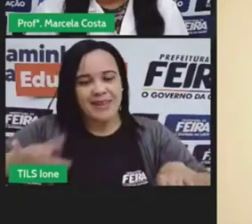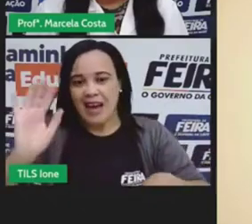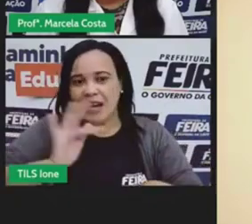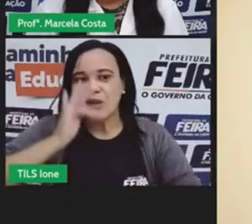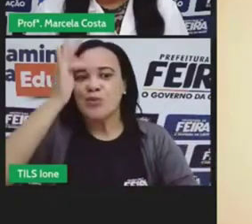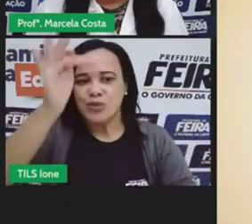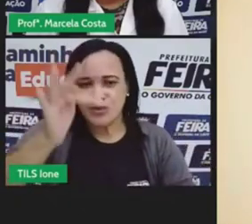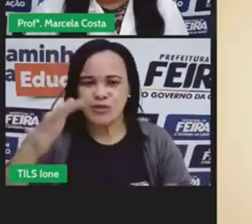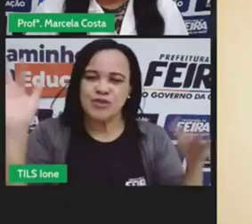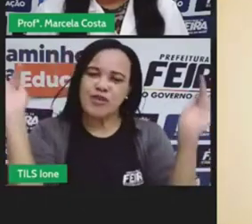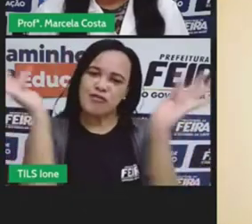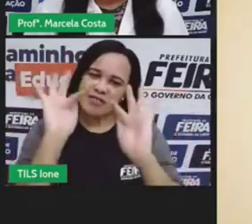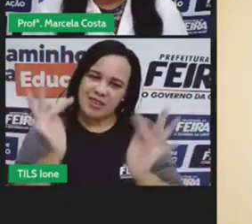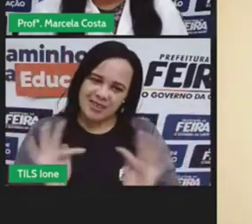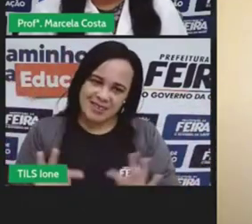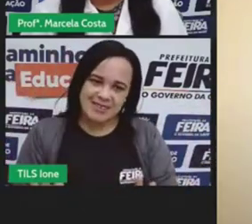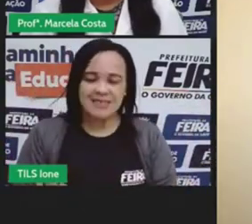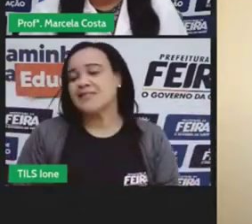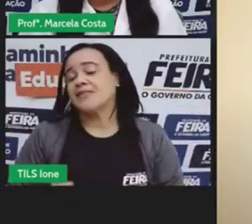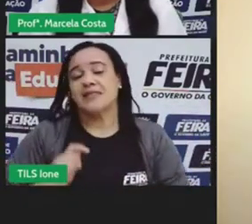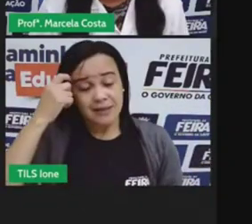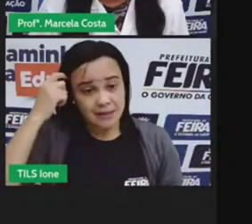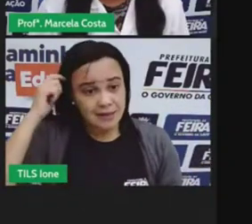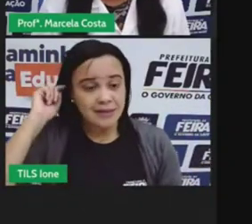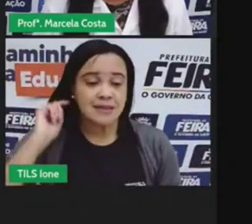isso aí, o Economia Dia a Dia fica por aqui.